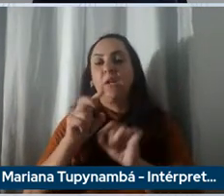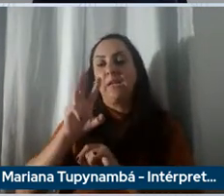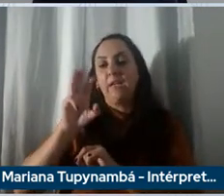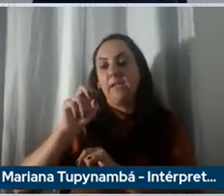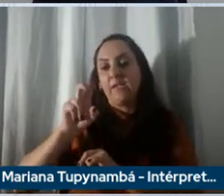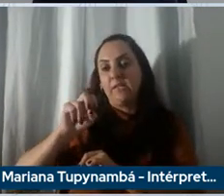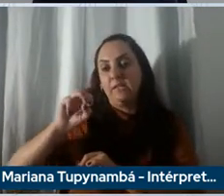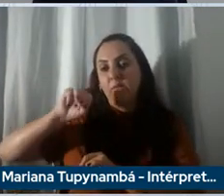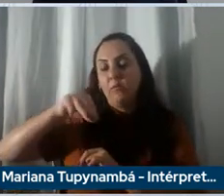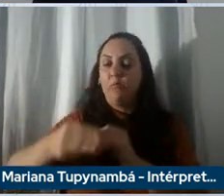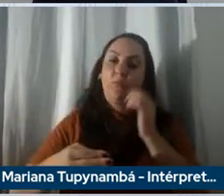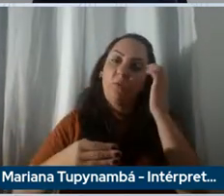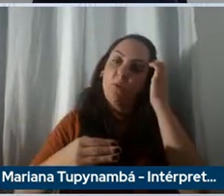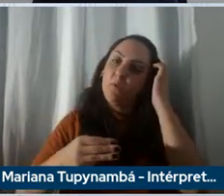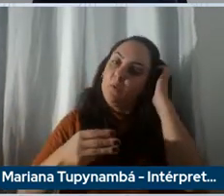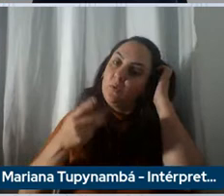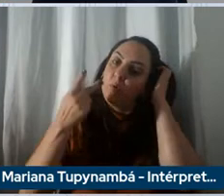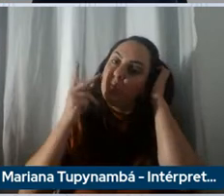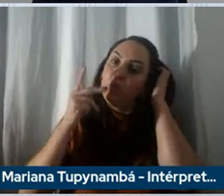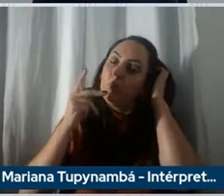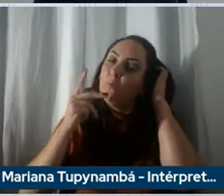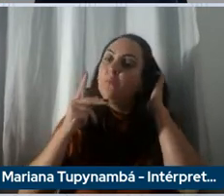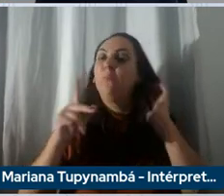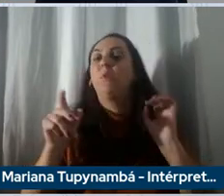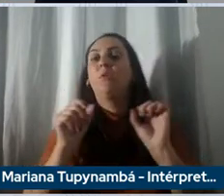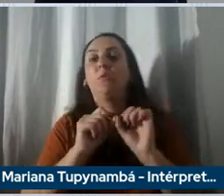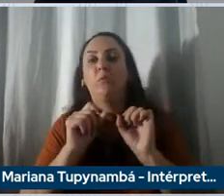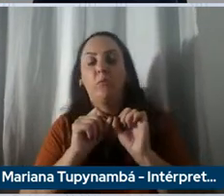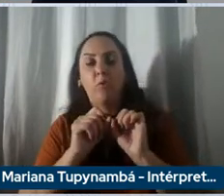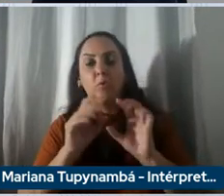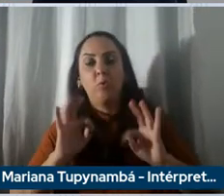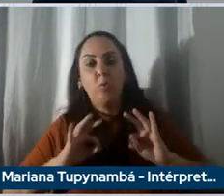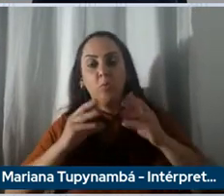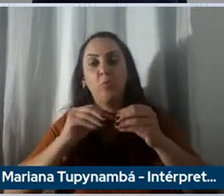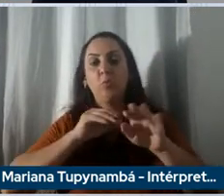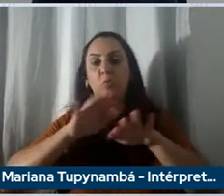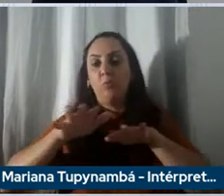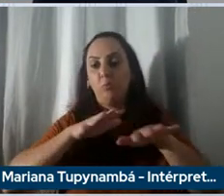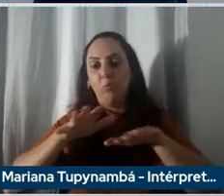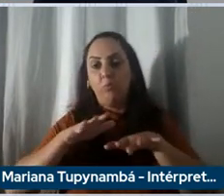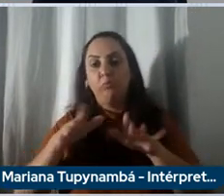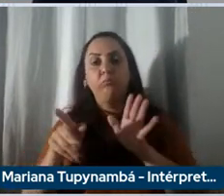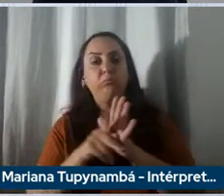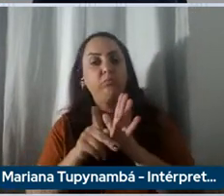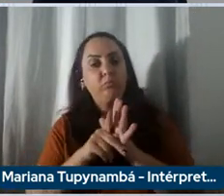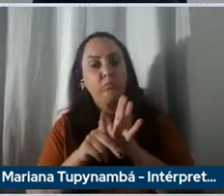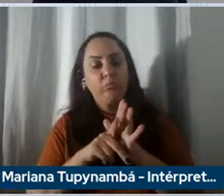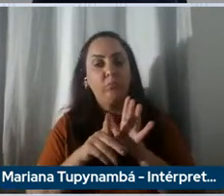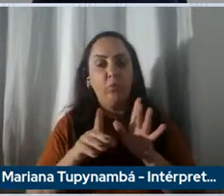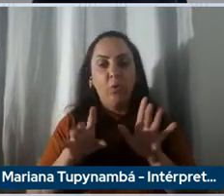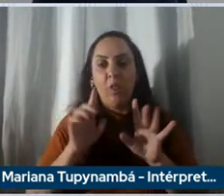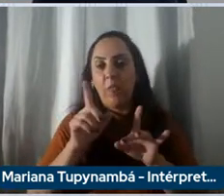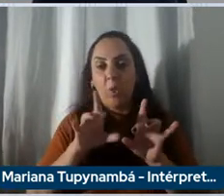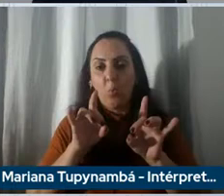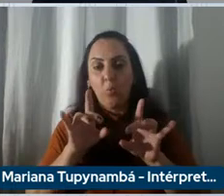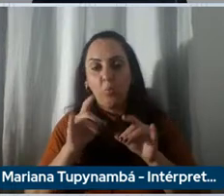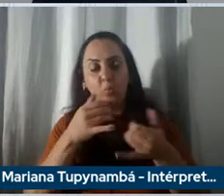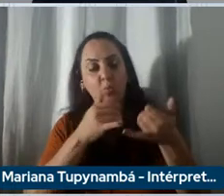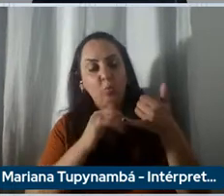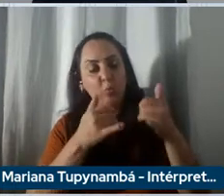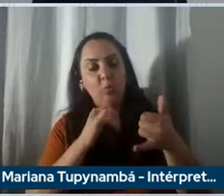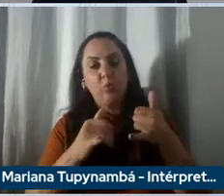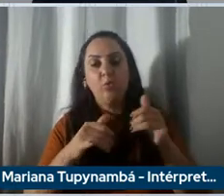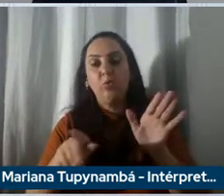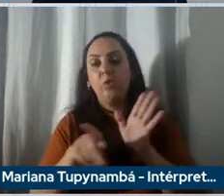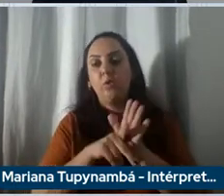reais para fazer isso então tudo tudo que é mobilidade não somente elétrica eletrificada mas também a tradicional